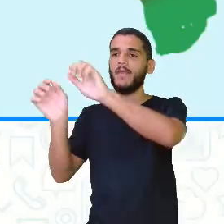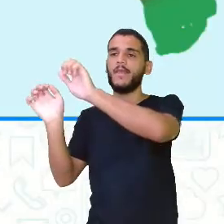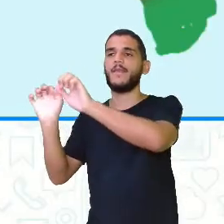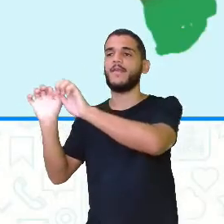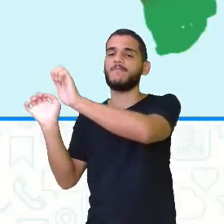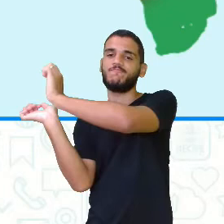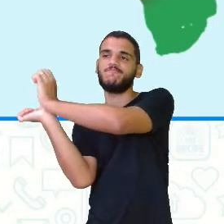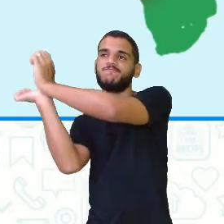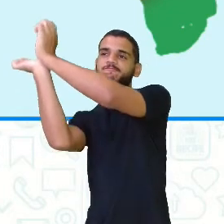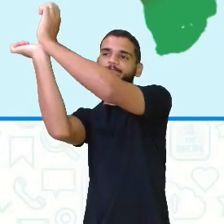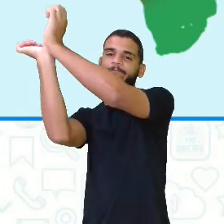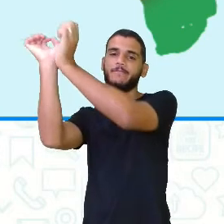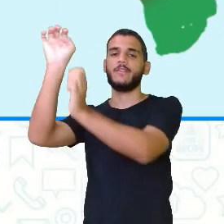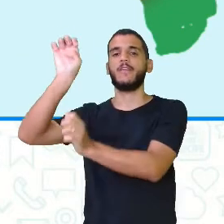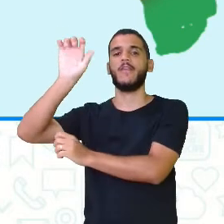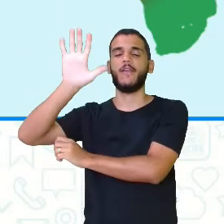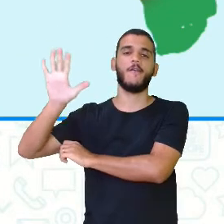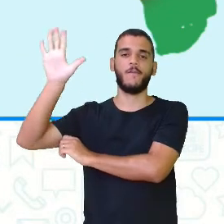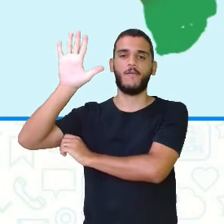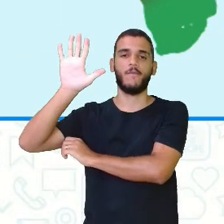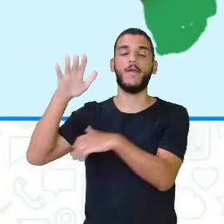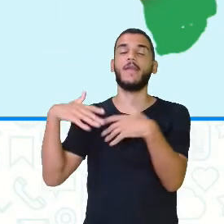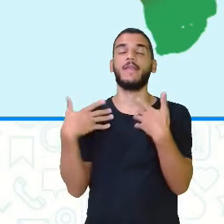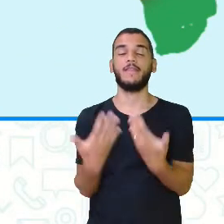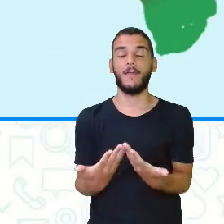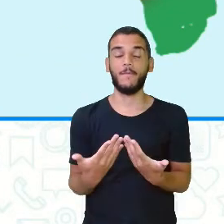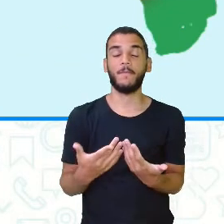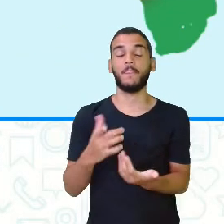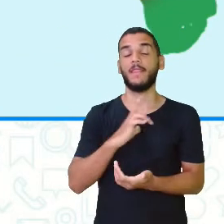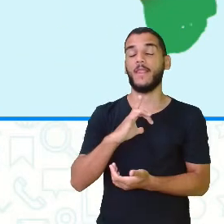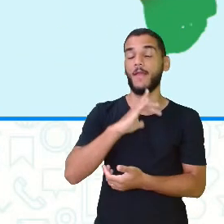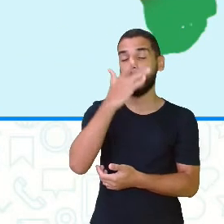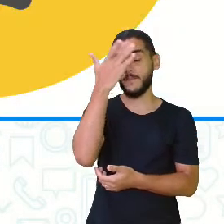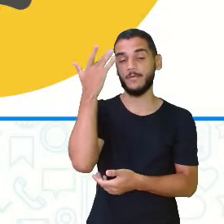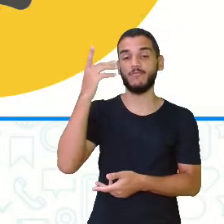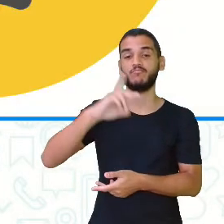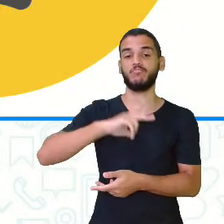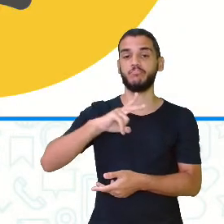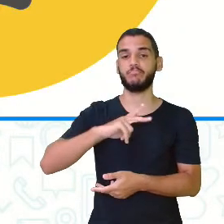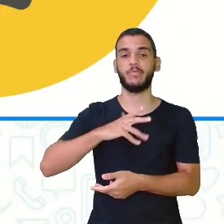para fazer esses trabalhos que os portugueses ou os europeus não queriam fazer.